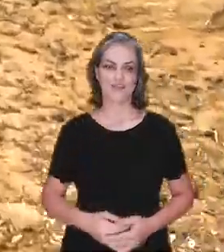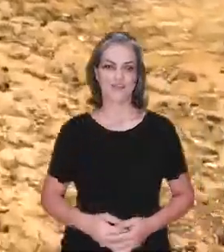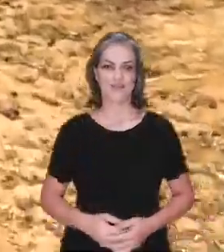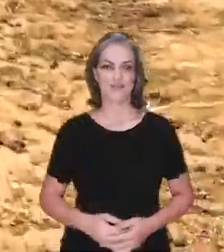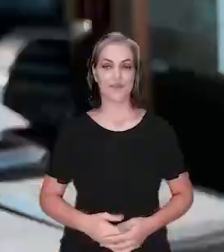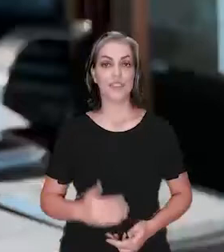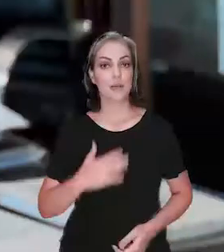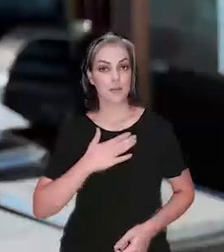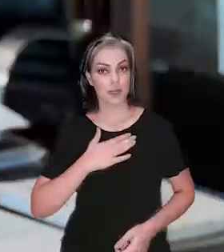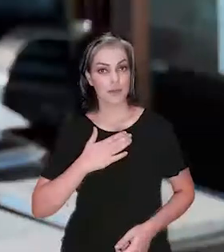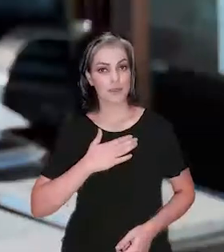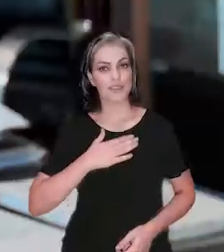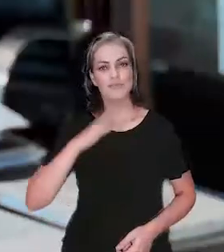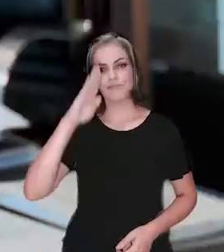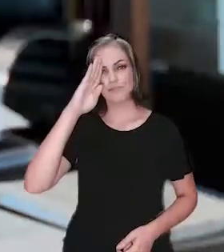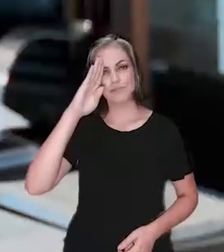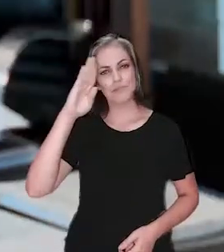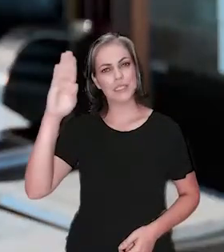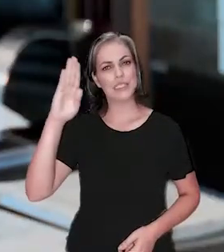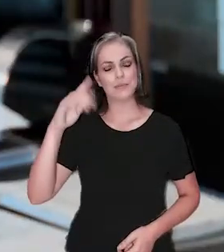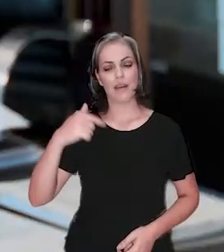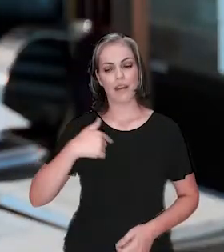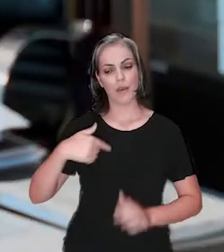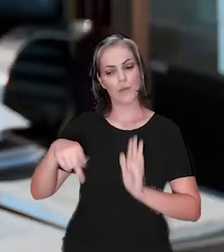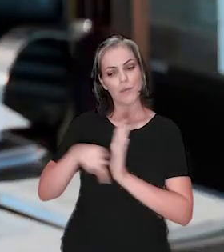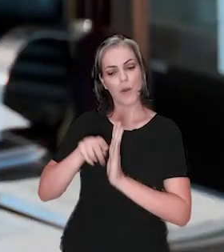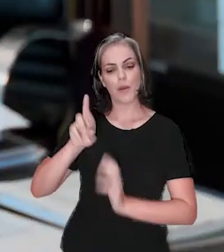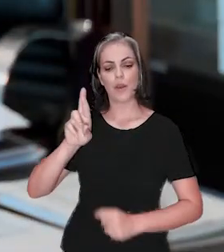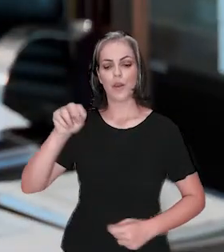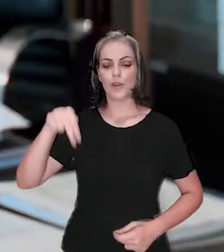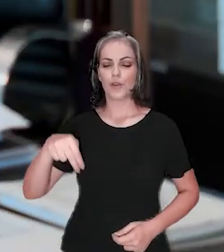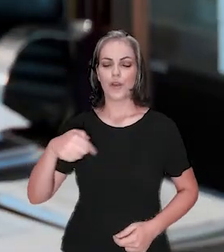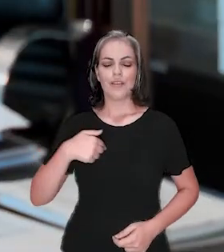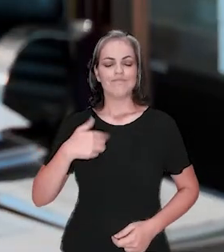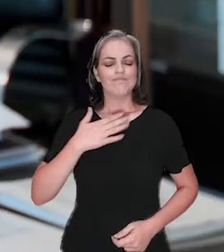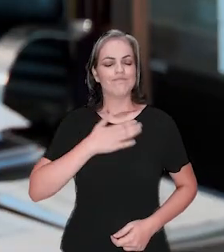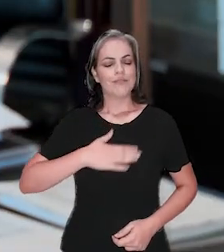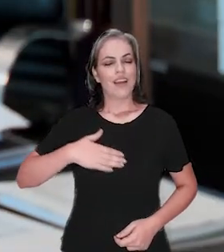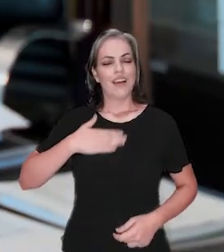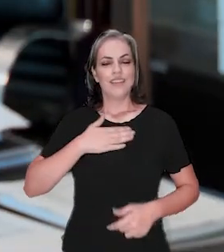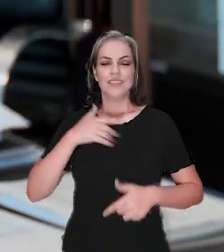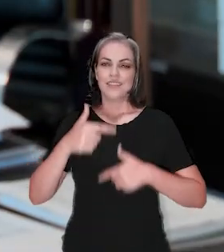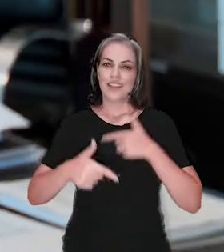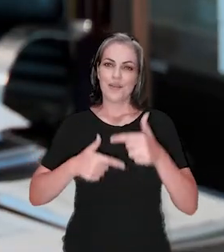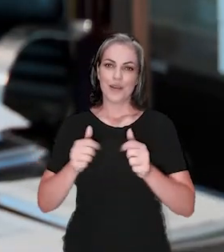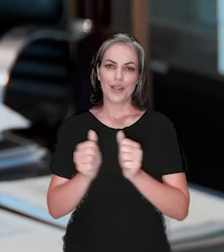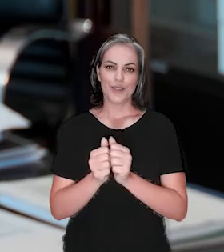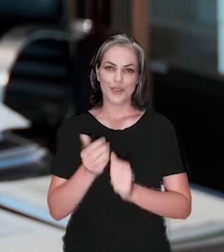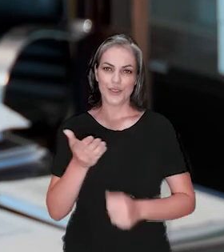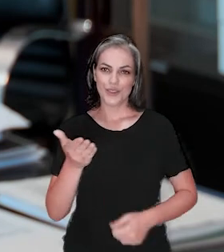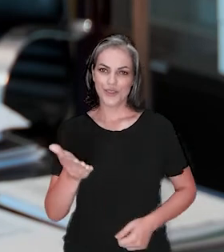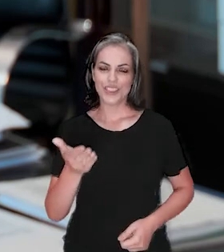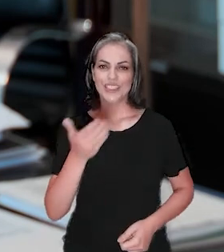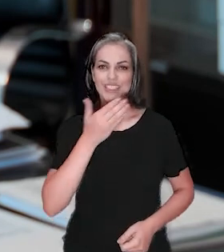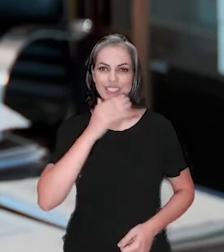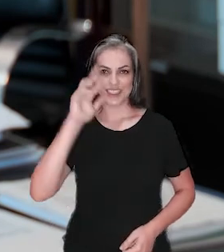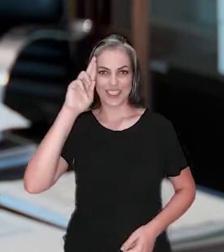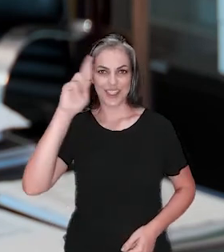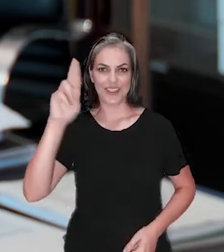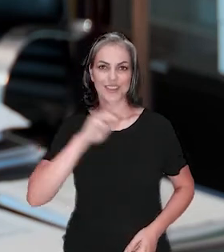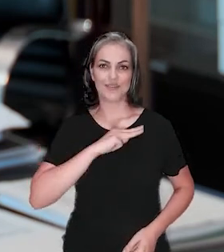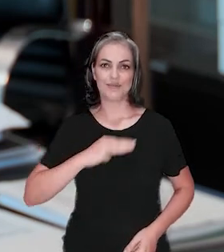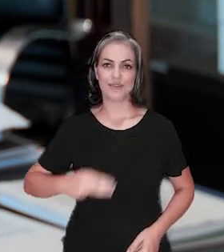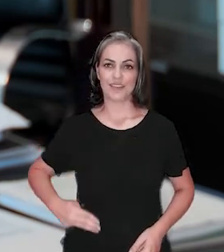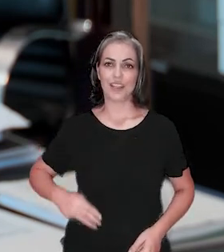Para mim, principalmente como norte-riograndense, foi um prazer trabalhar com o senhor. Apesar do senhor às vezes